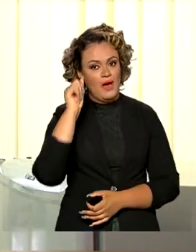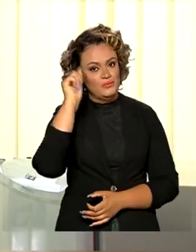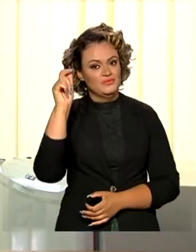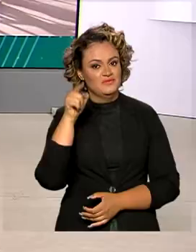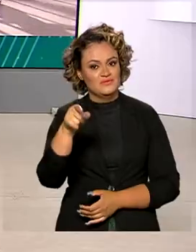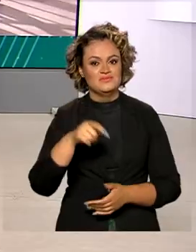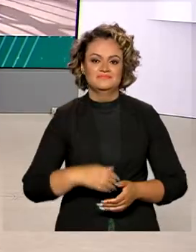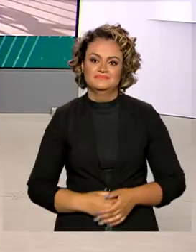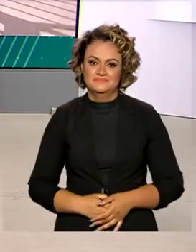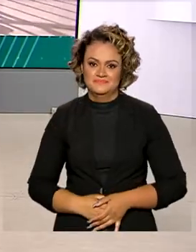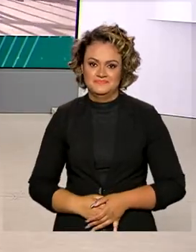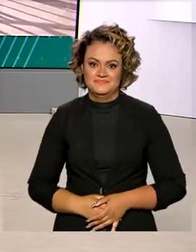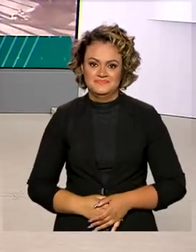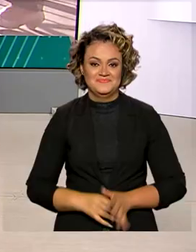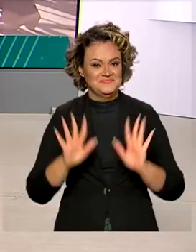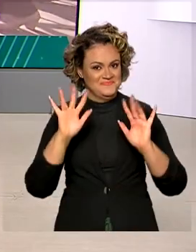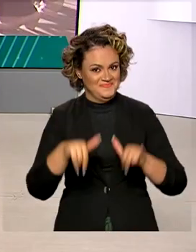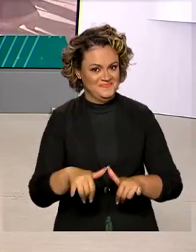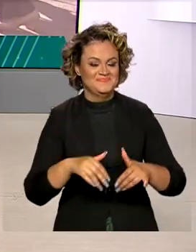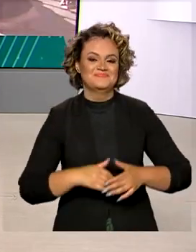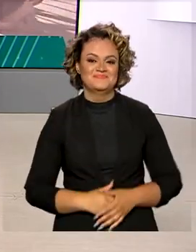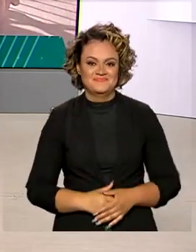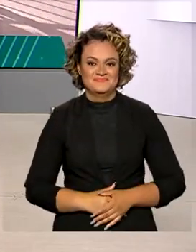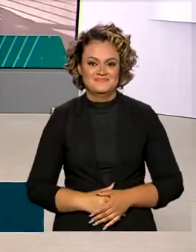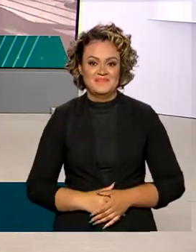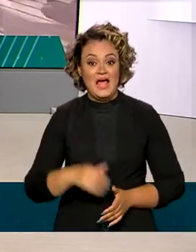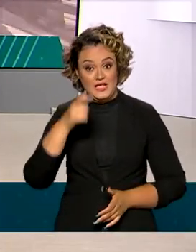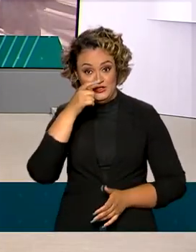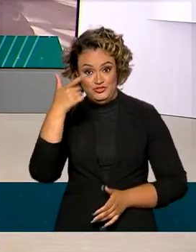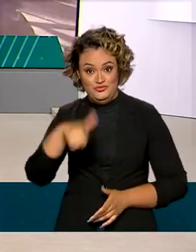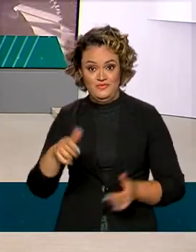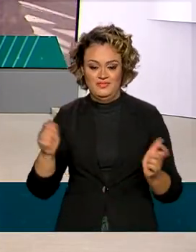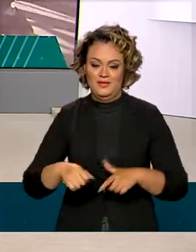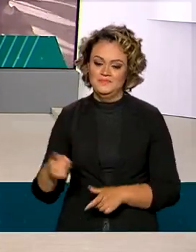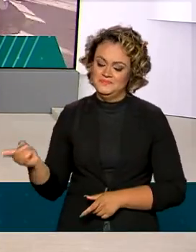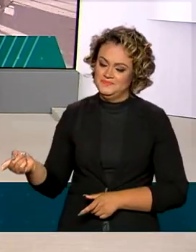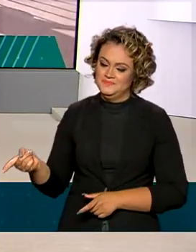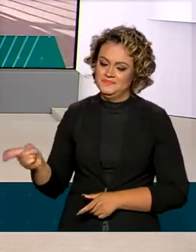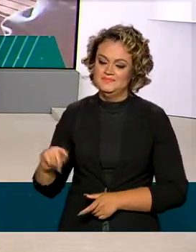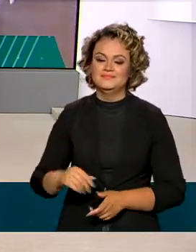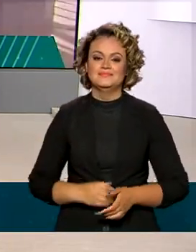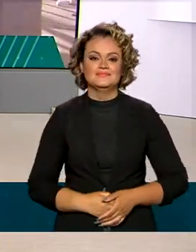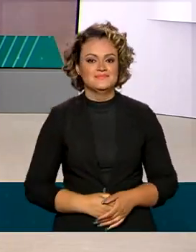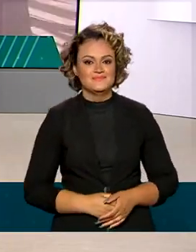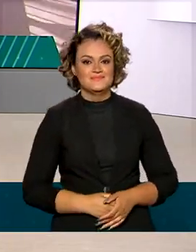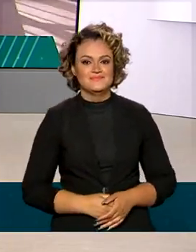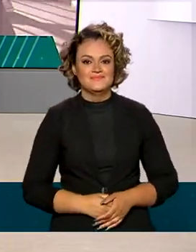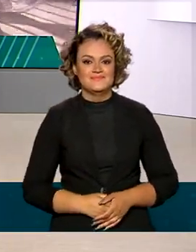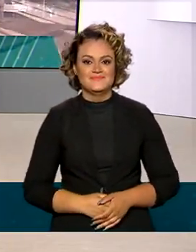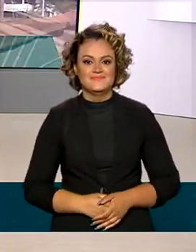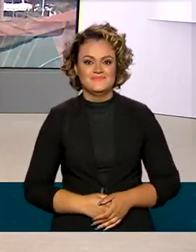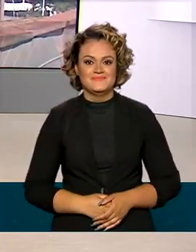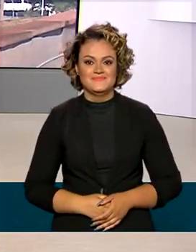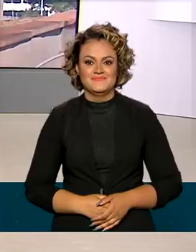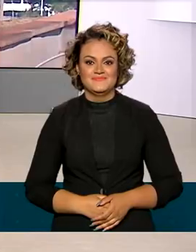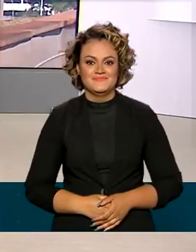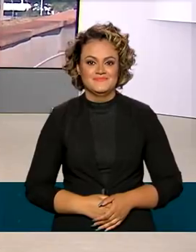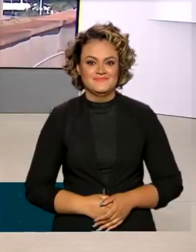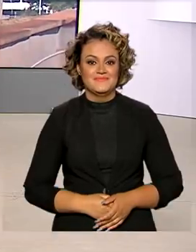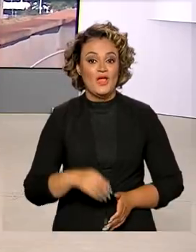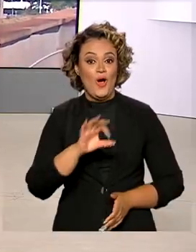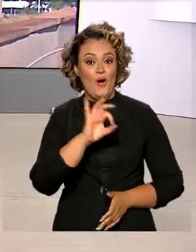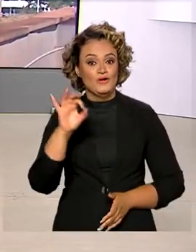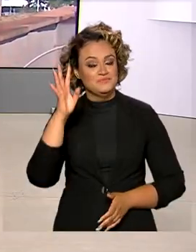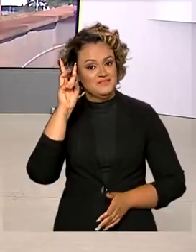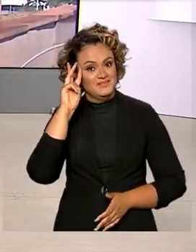governo. E a gente fica por aqui. Para rever as reportagens, acesse as redes sociais da TV Brasil. Uma